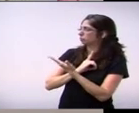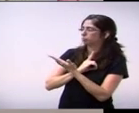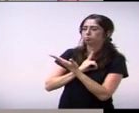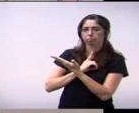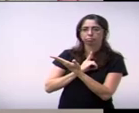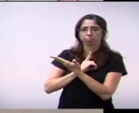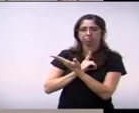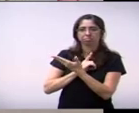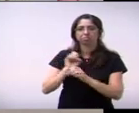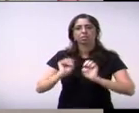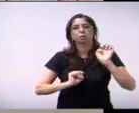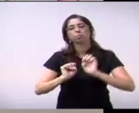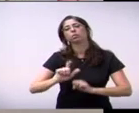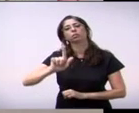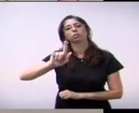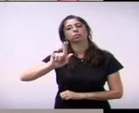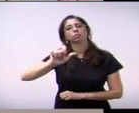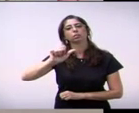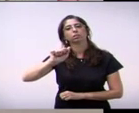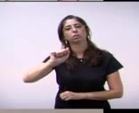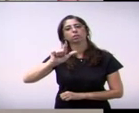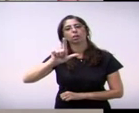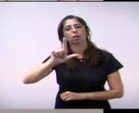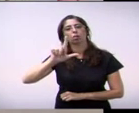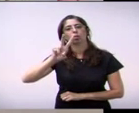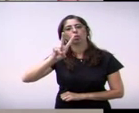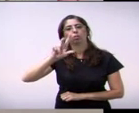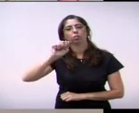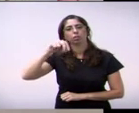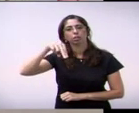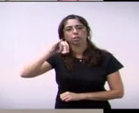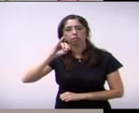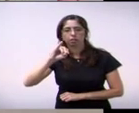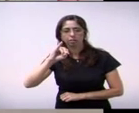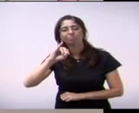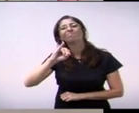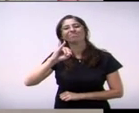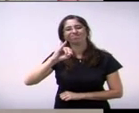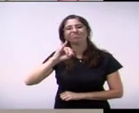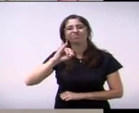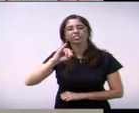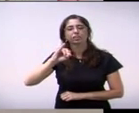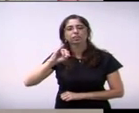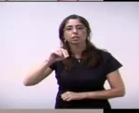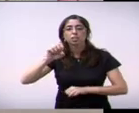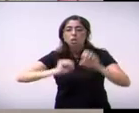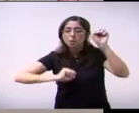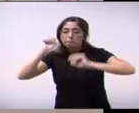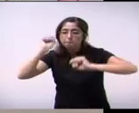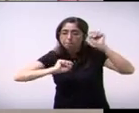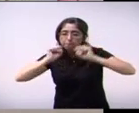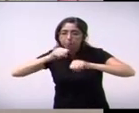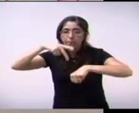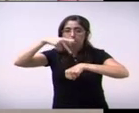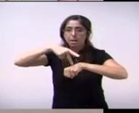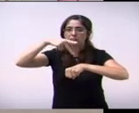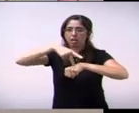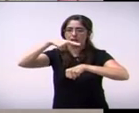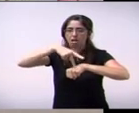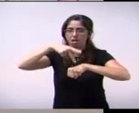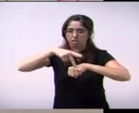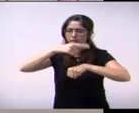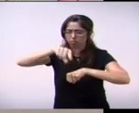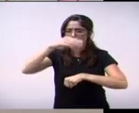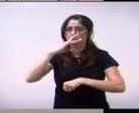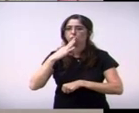Galvani a pedreira ali tem uma área de amortecimento hoje na